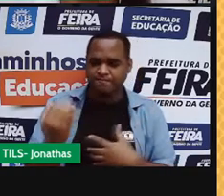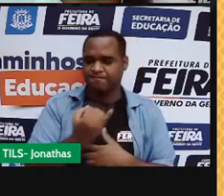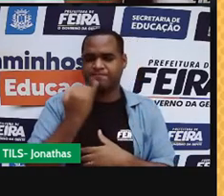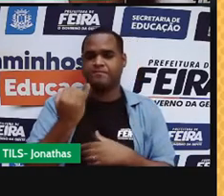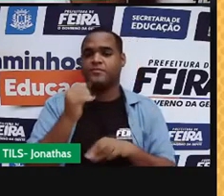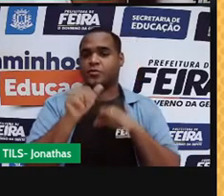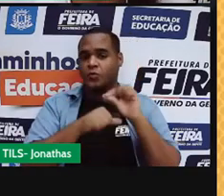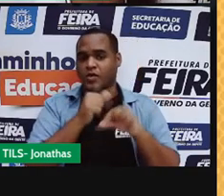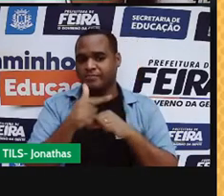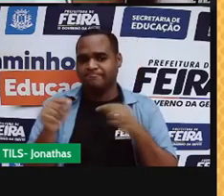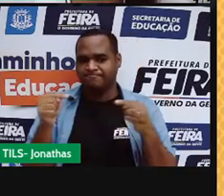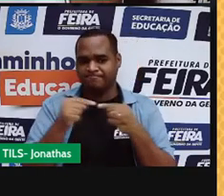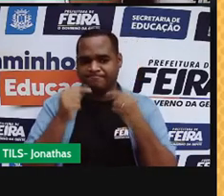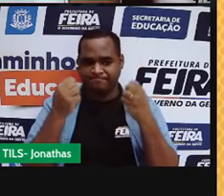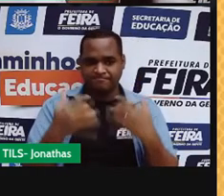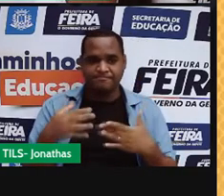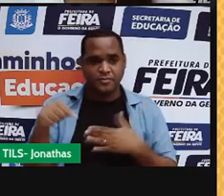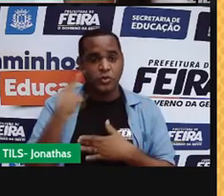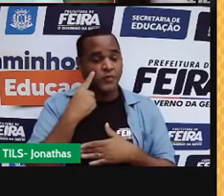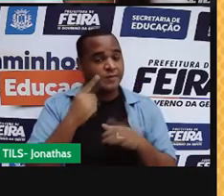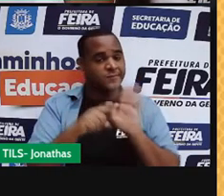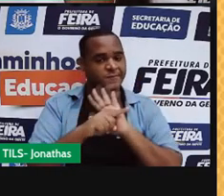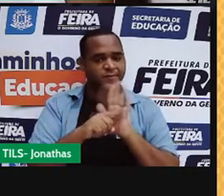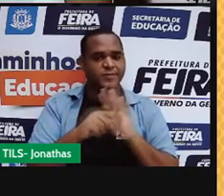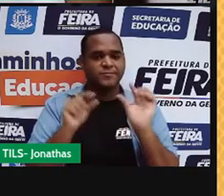da matéria, tá? Vamos lá para o vídeo, então.